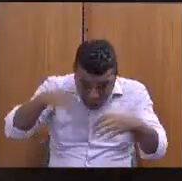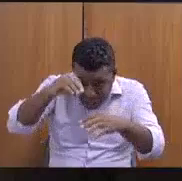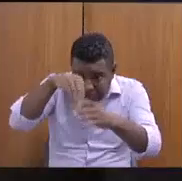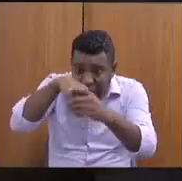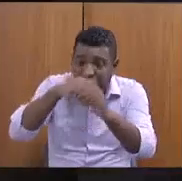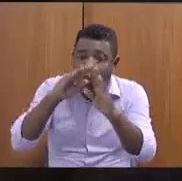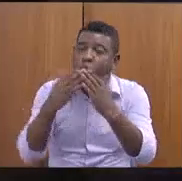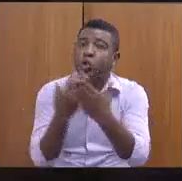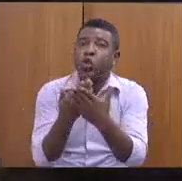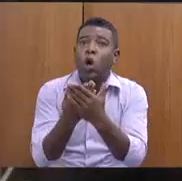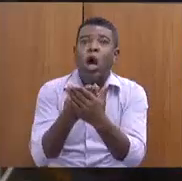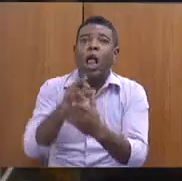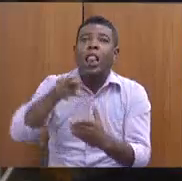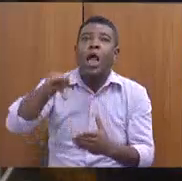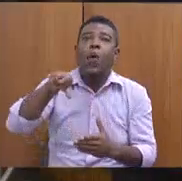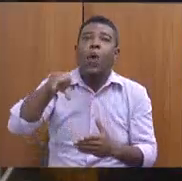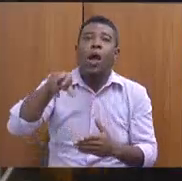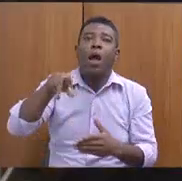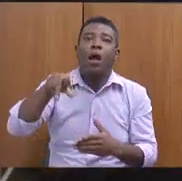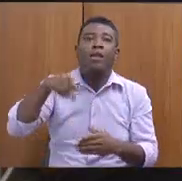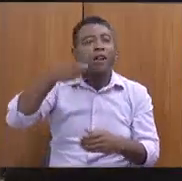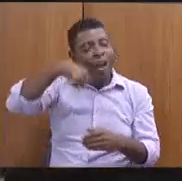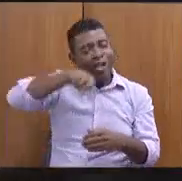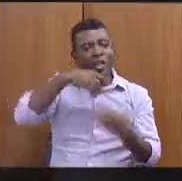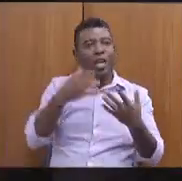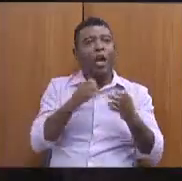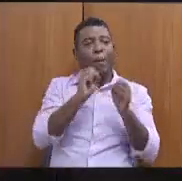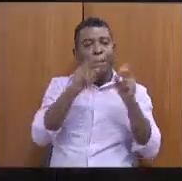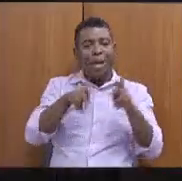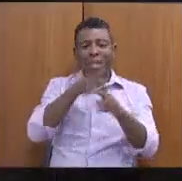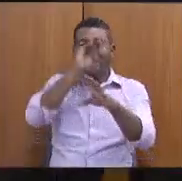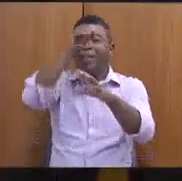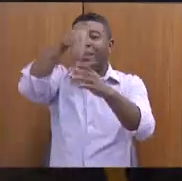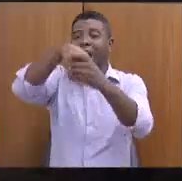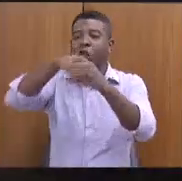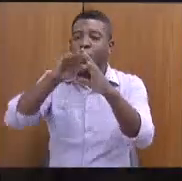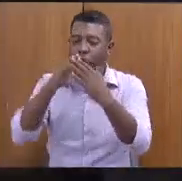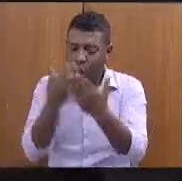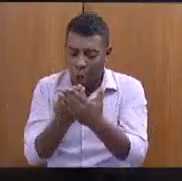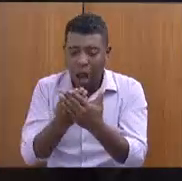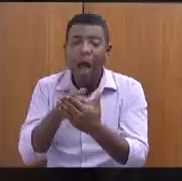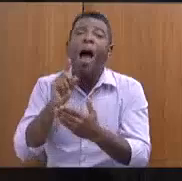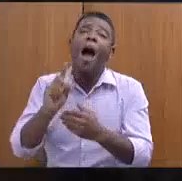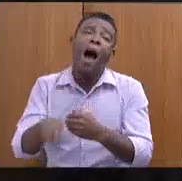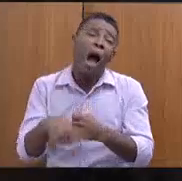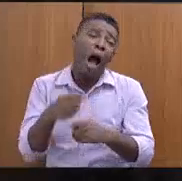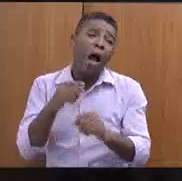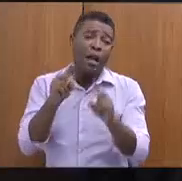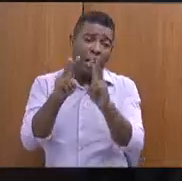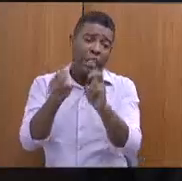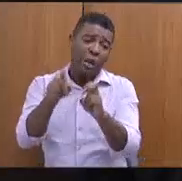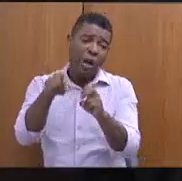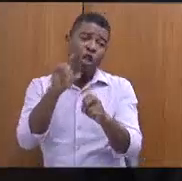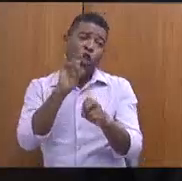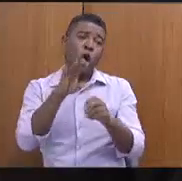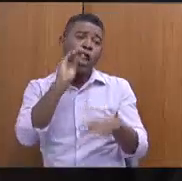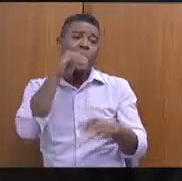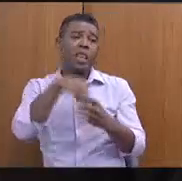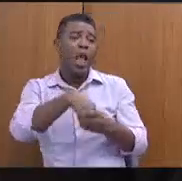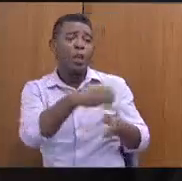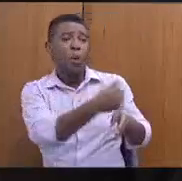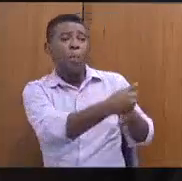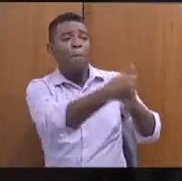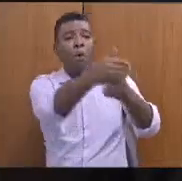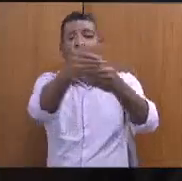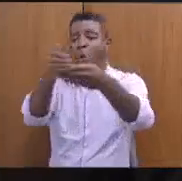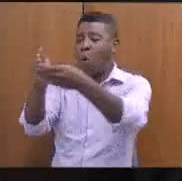o nosso problema não é paz dentro da escola, como se fosse uma questão só dentro dos muros. Nós estamos em uma situação gravíssima da